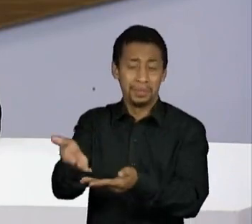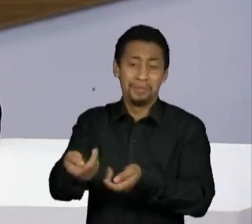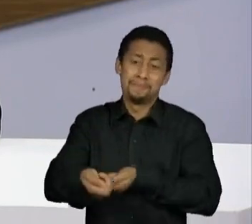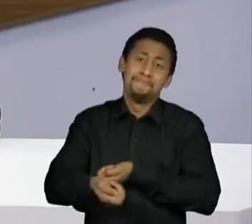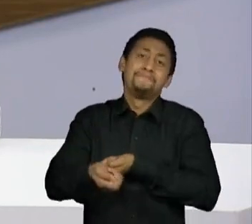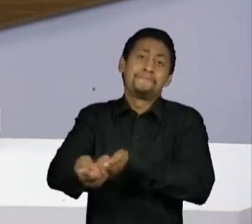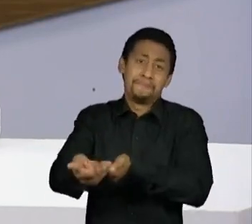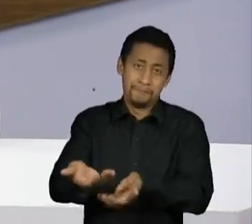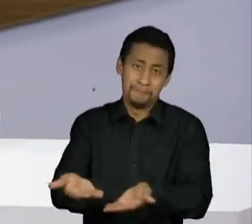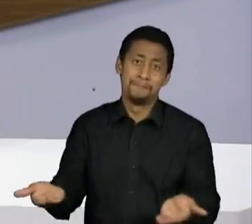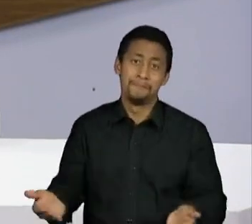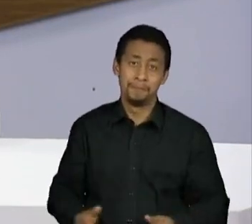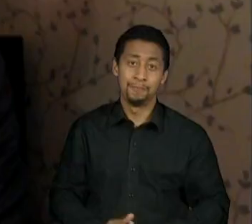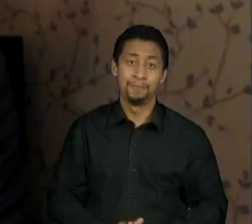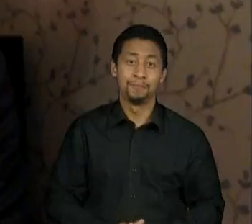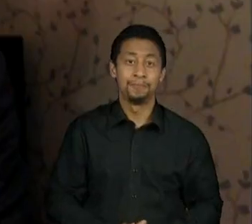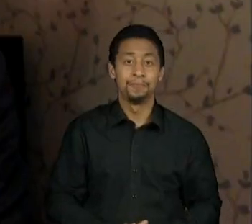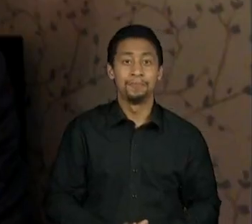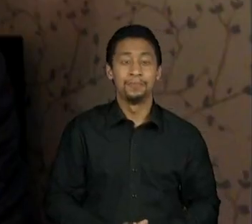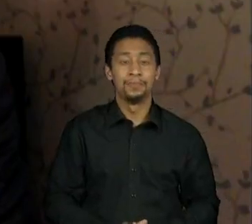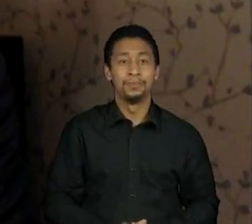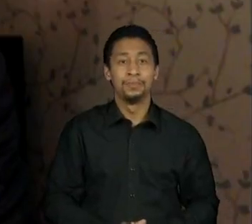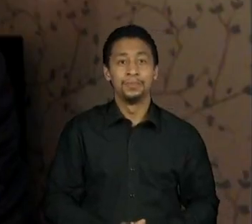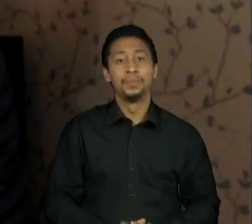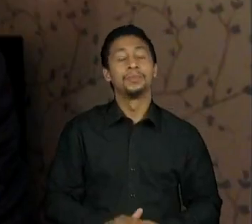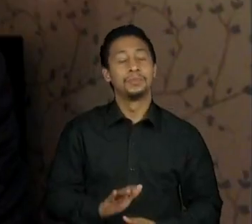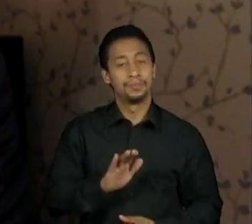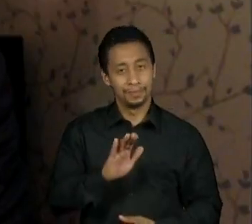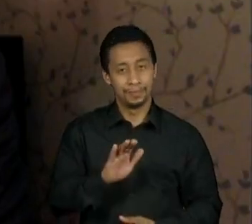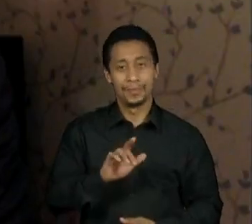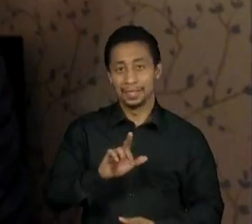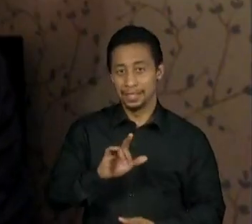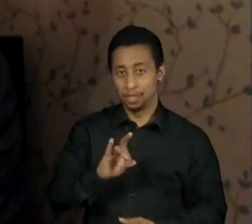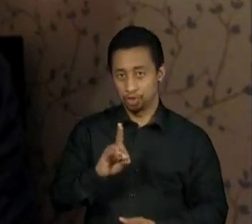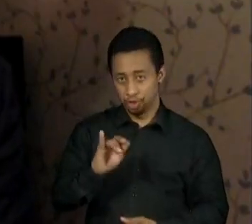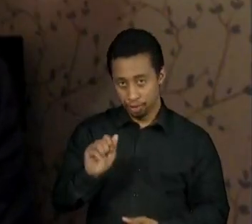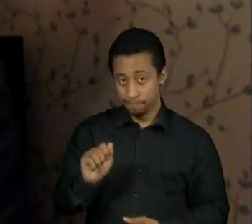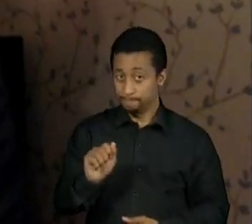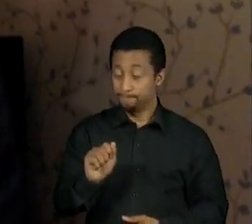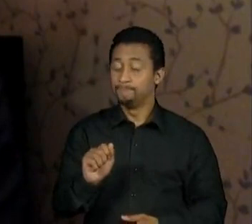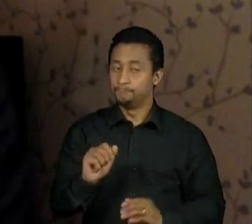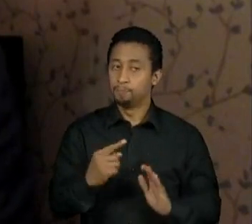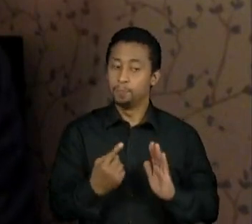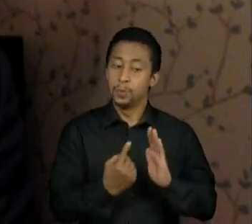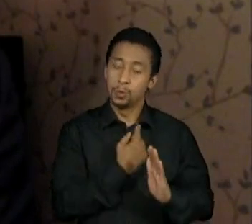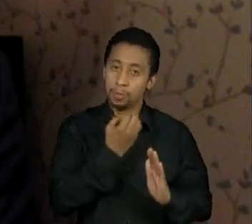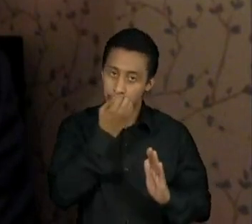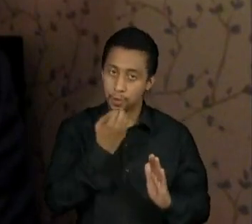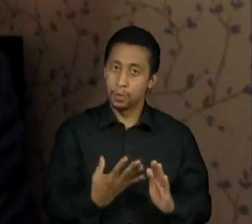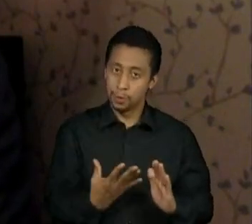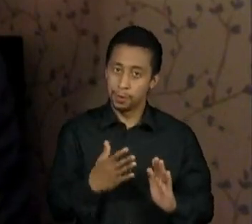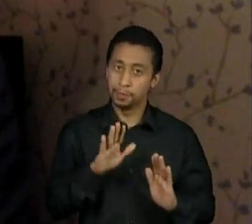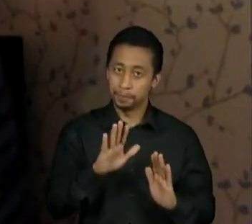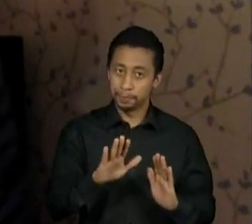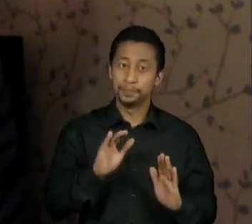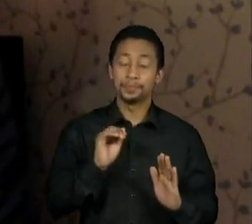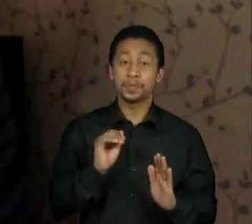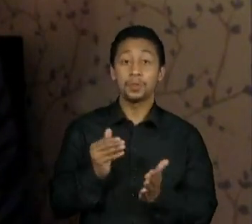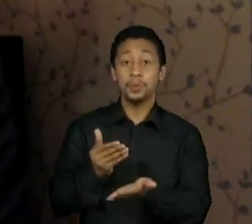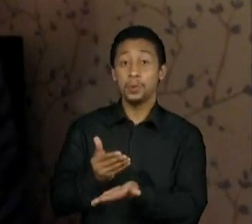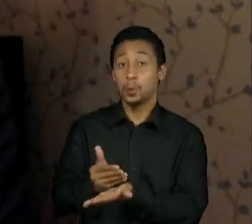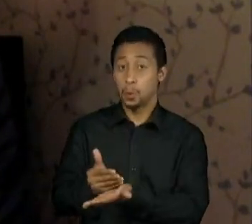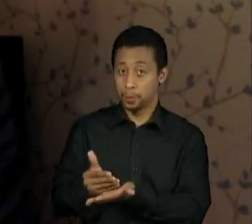de distribuição de renda? Lídia, sua pergunta é absolutamente relevante. Quando iniciou, quando